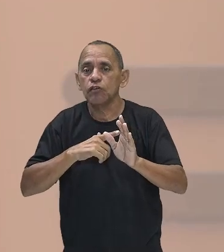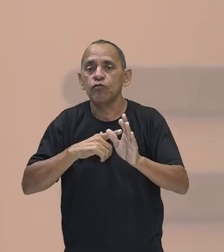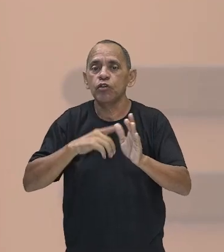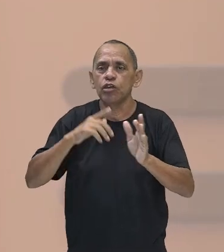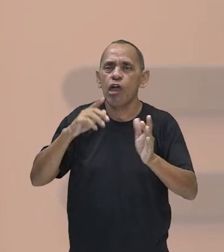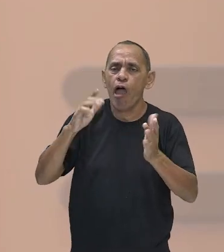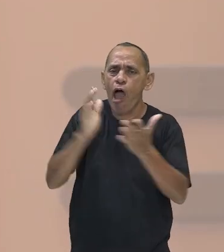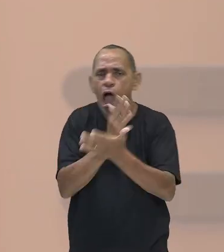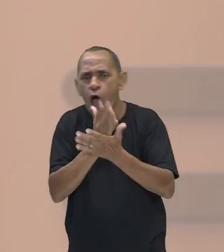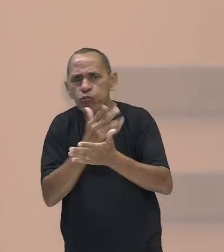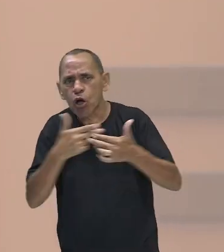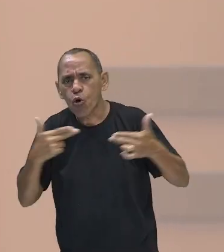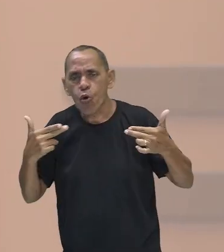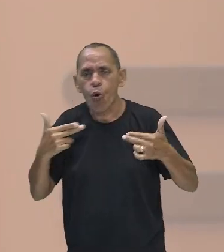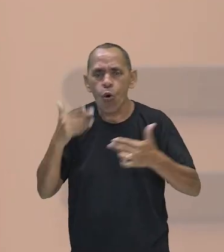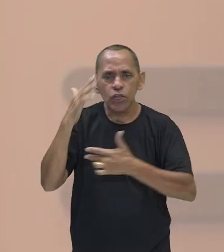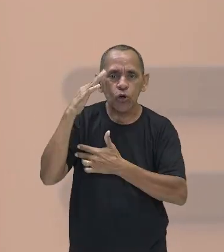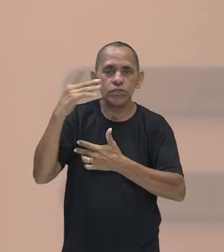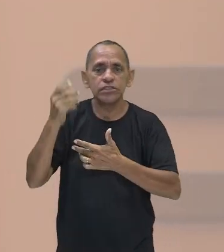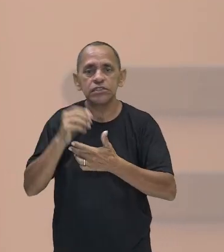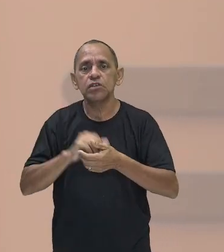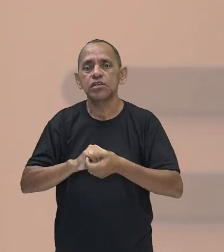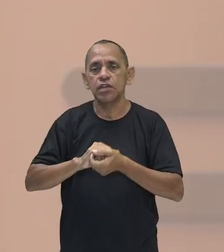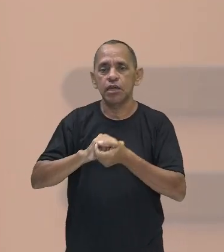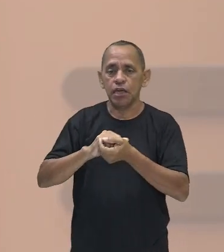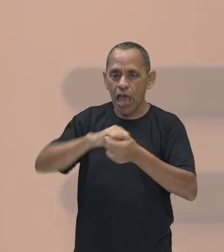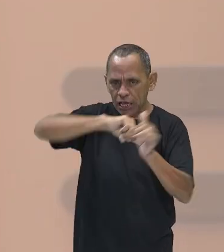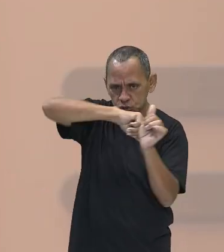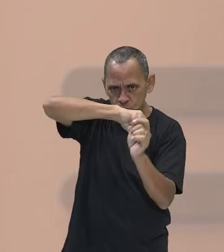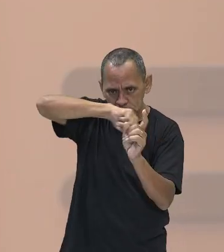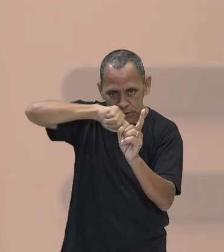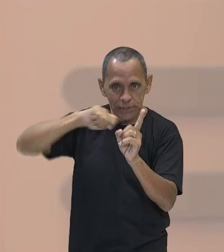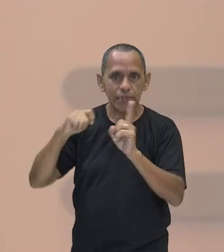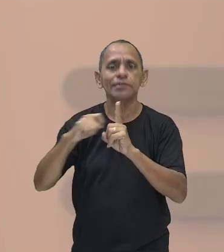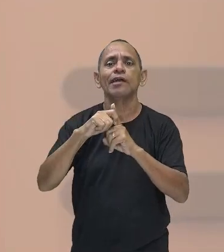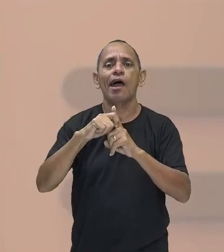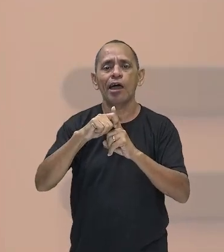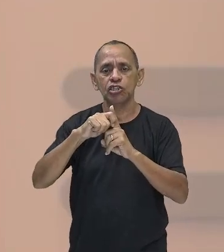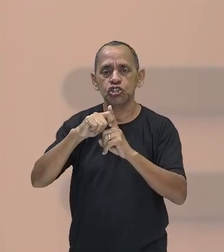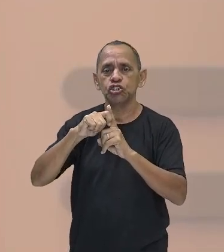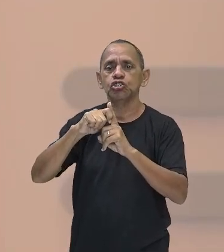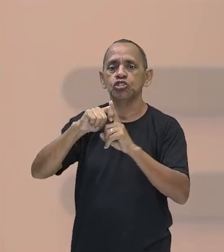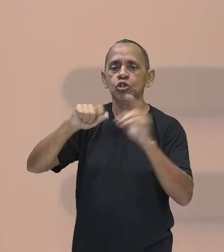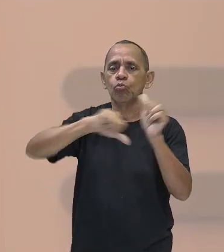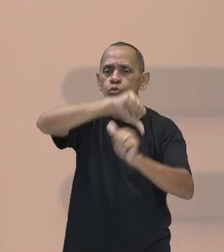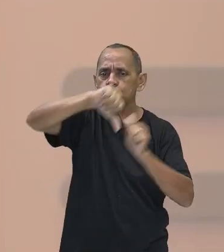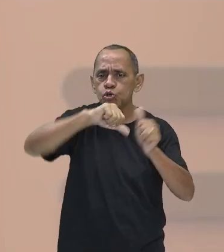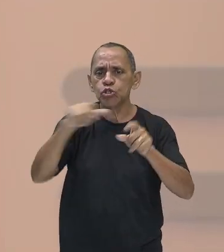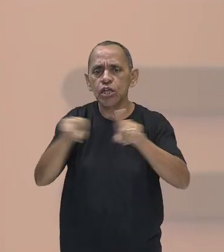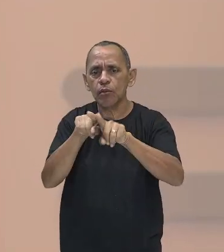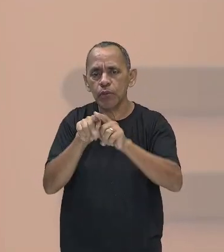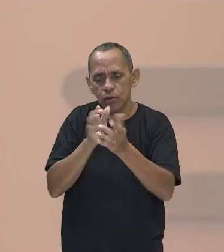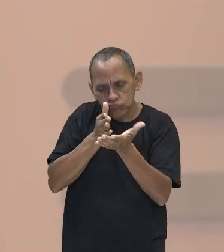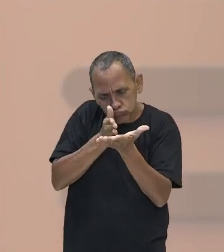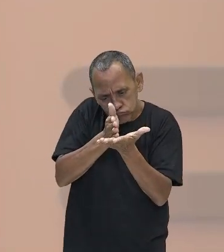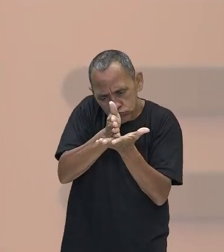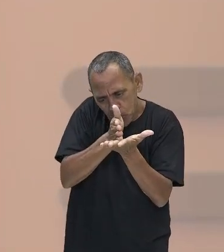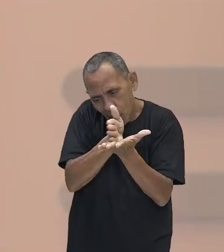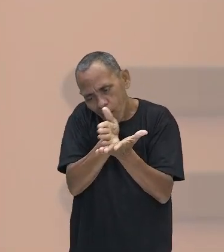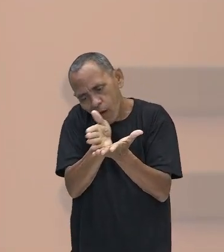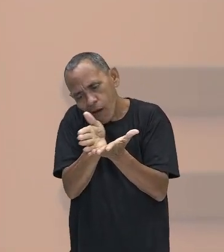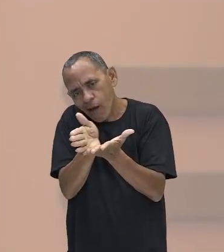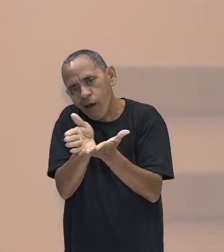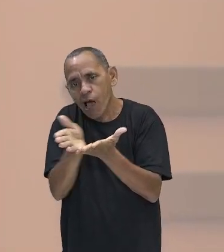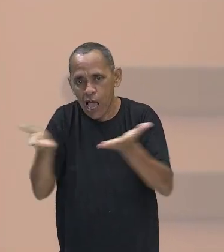sociedade muda completamente de patamar e passa agora a ser uma sociedade industrializada. lembrando que a